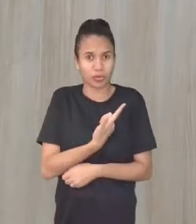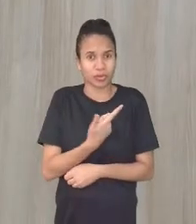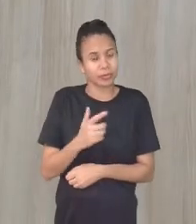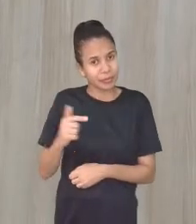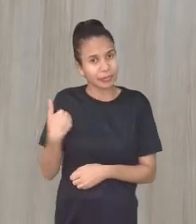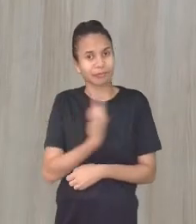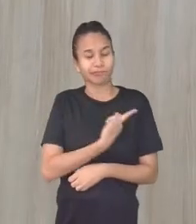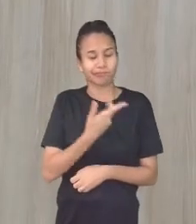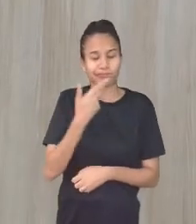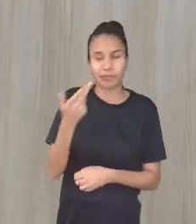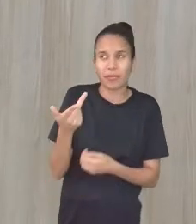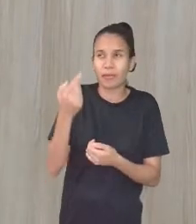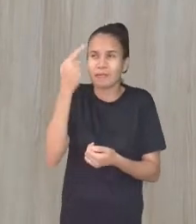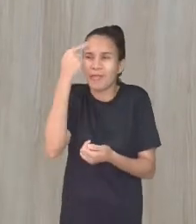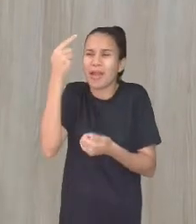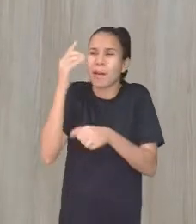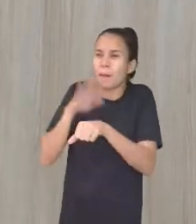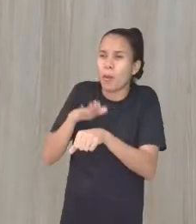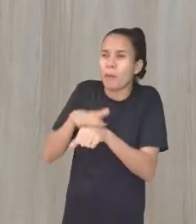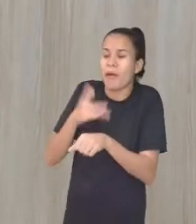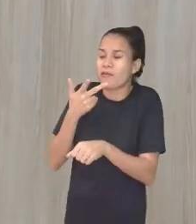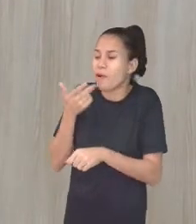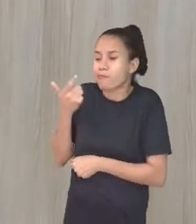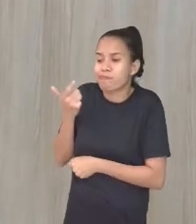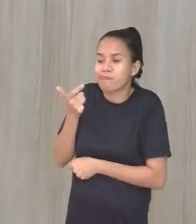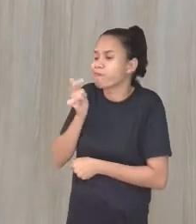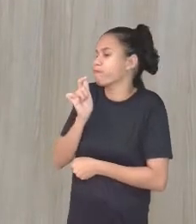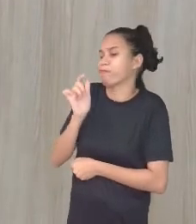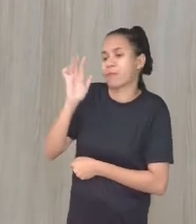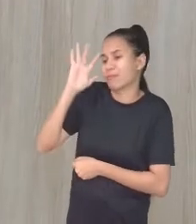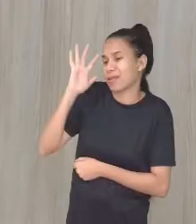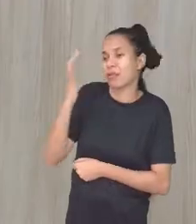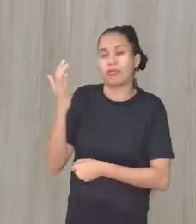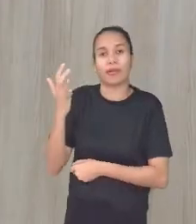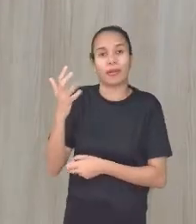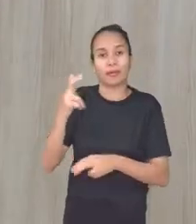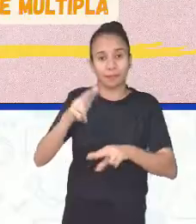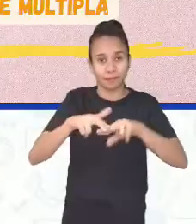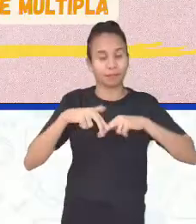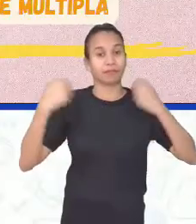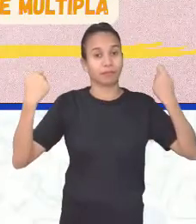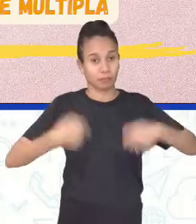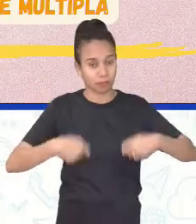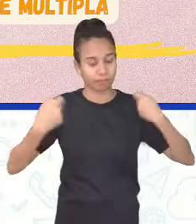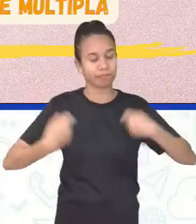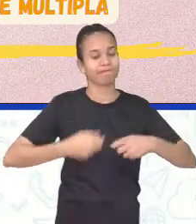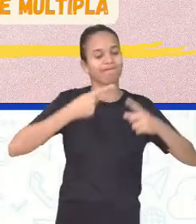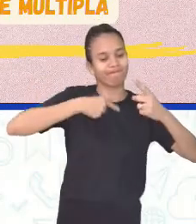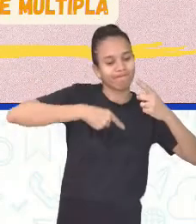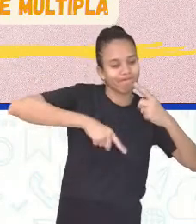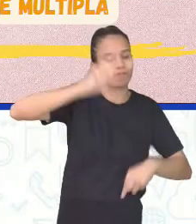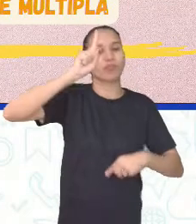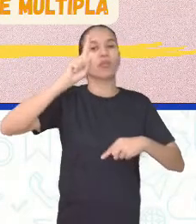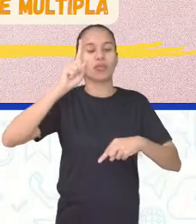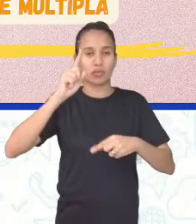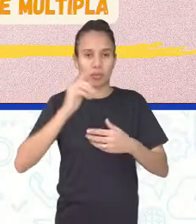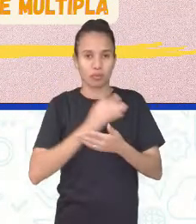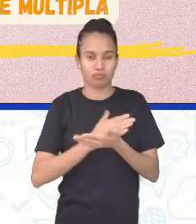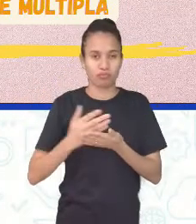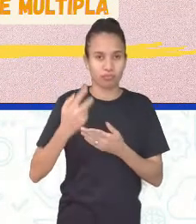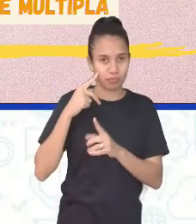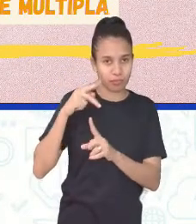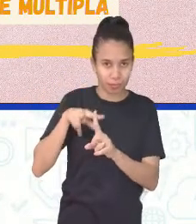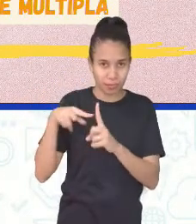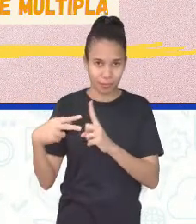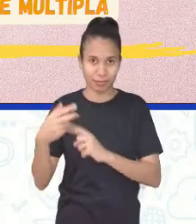nos deparamos com algumas situações que a gente não consegue fazer? E aí a gente tem que superar a partir de outras atividades.